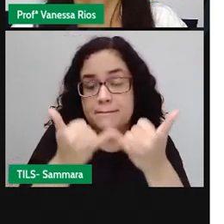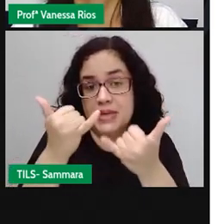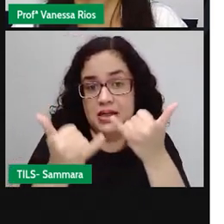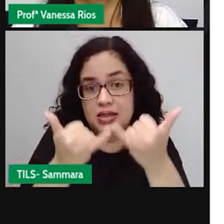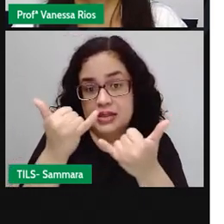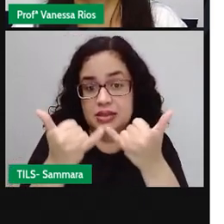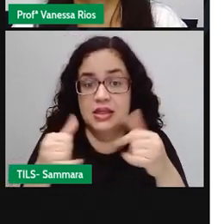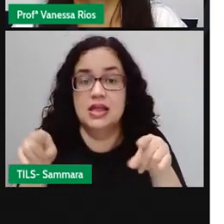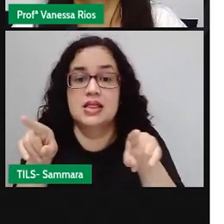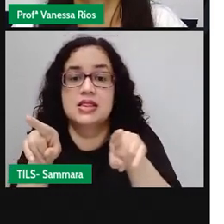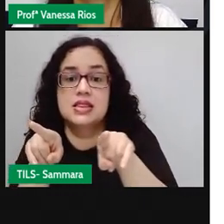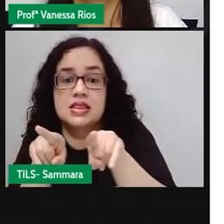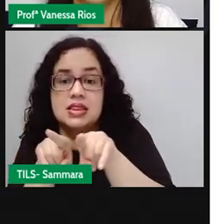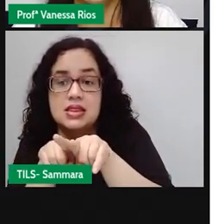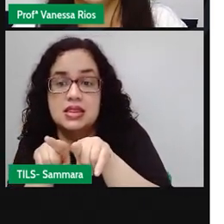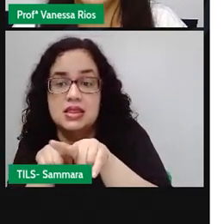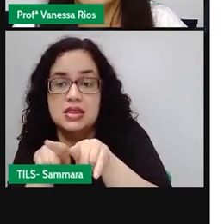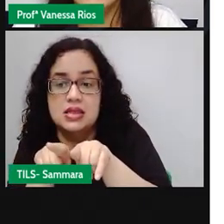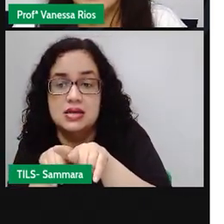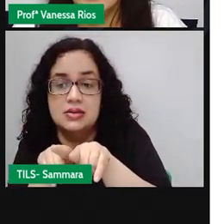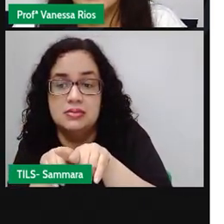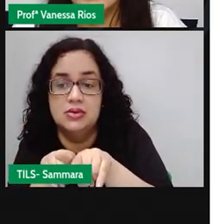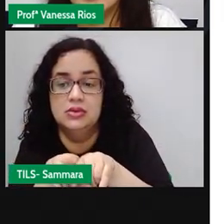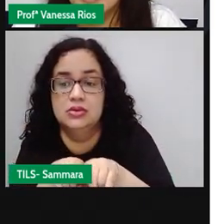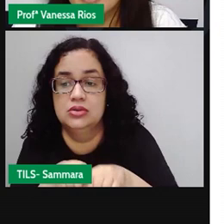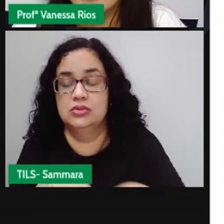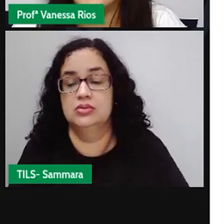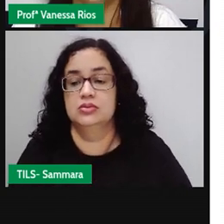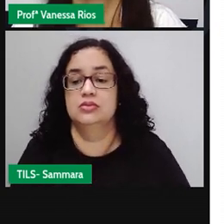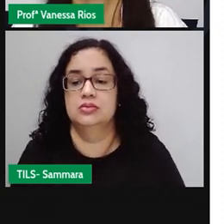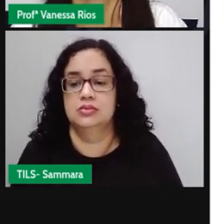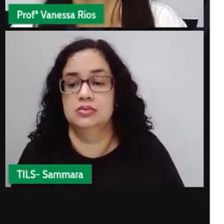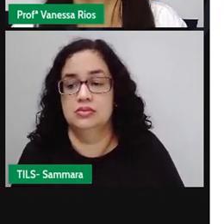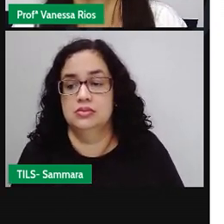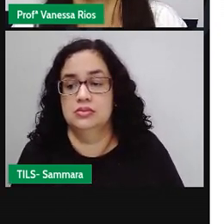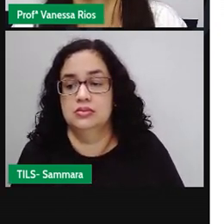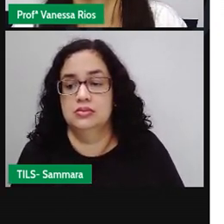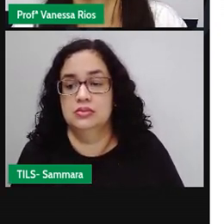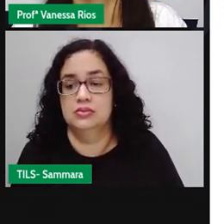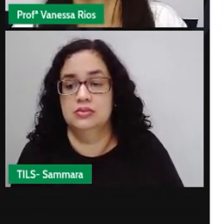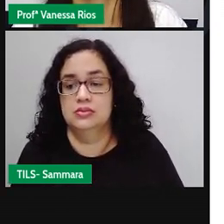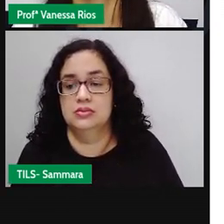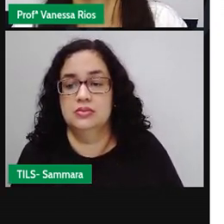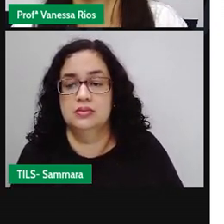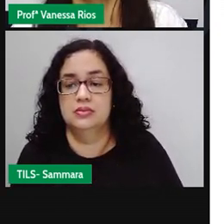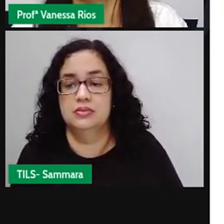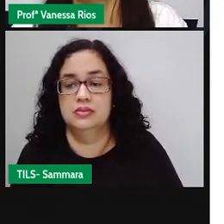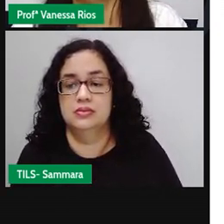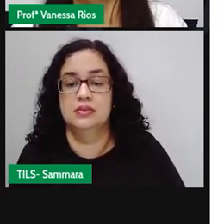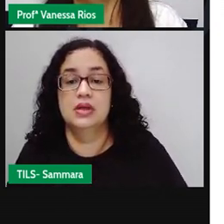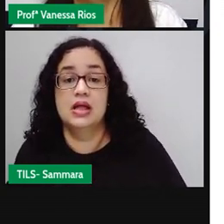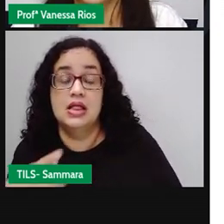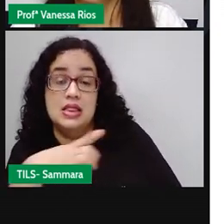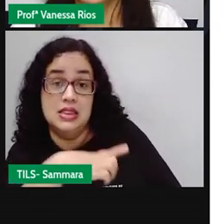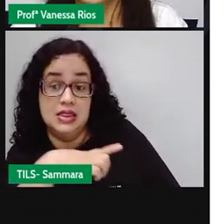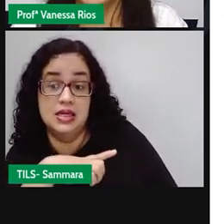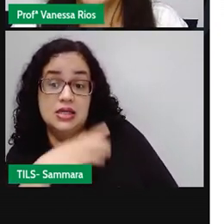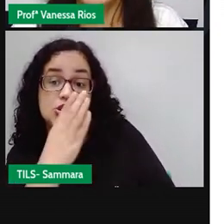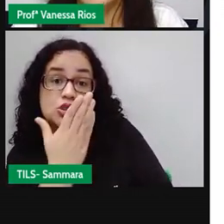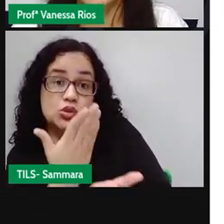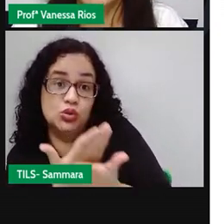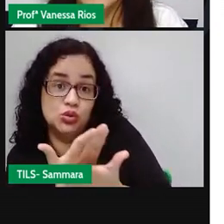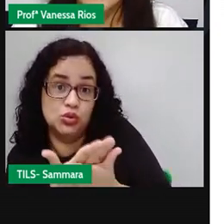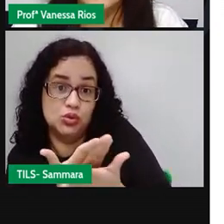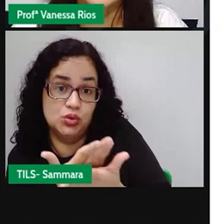também são patrimônios. Isso aí! A gente tem estudado aí